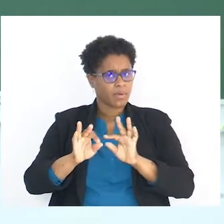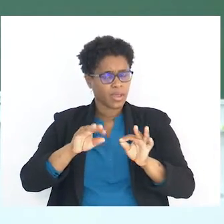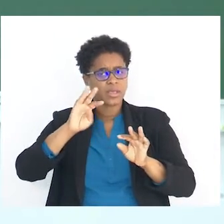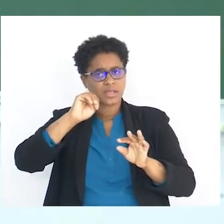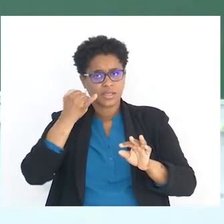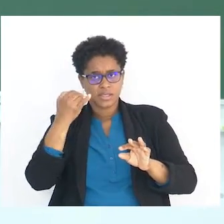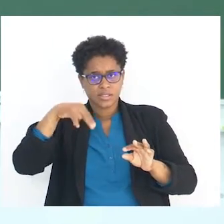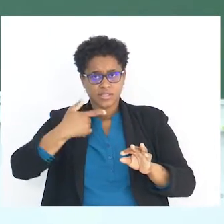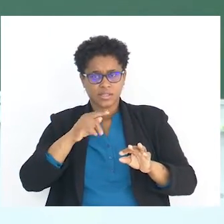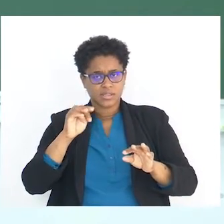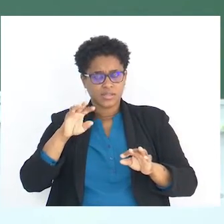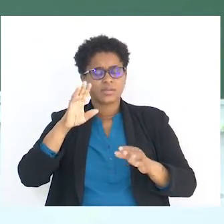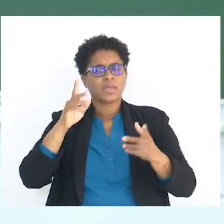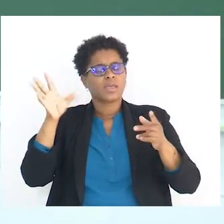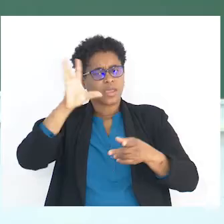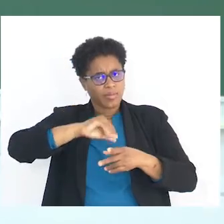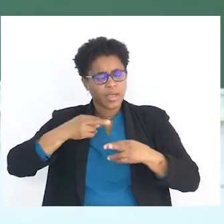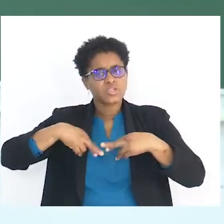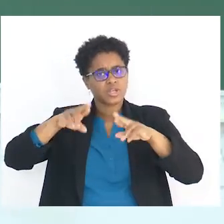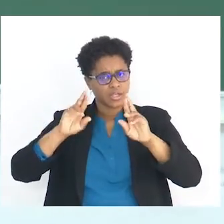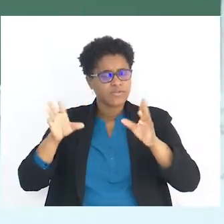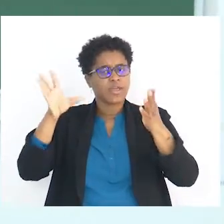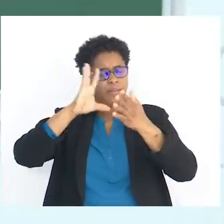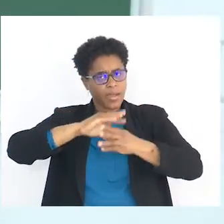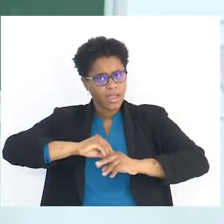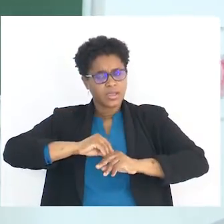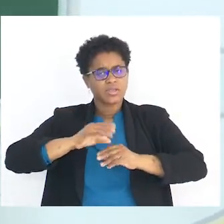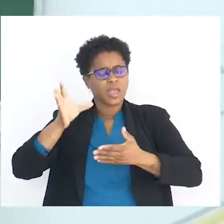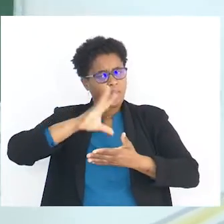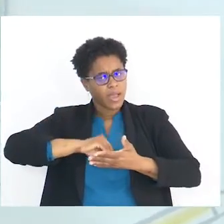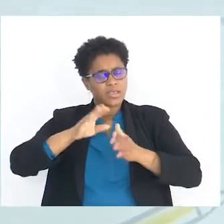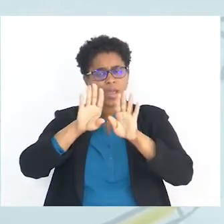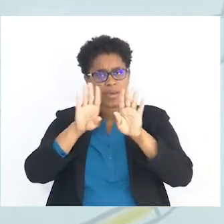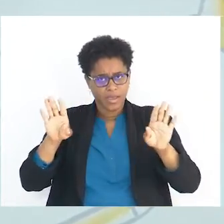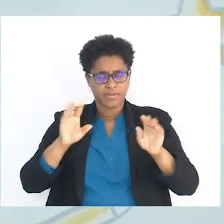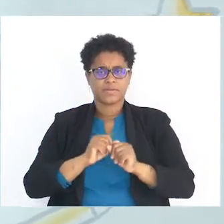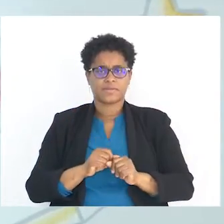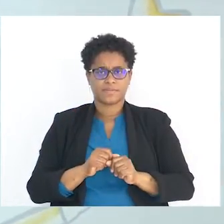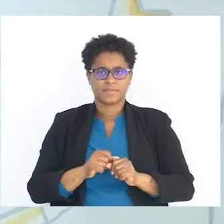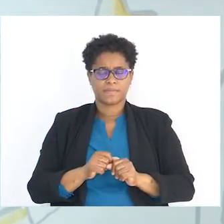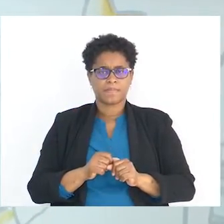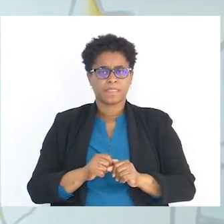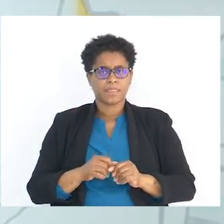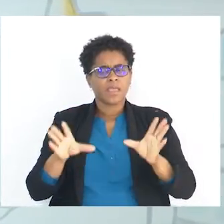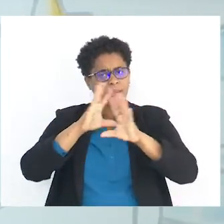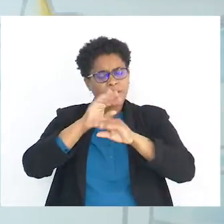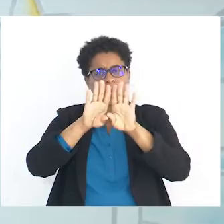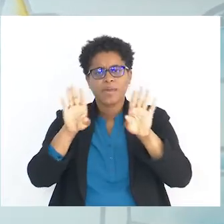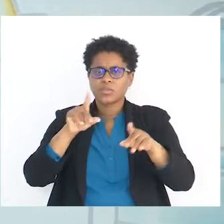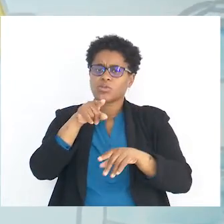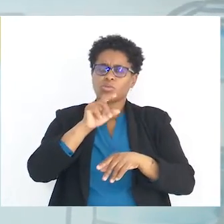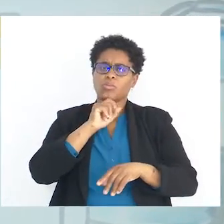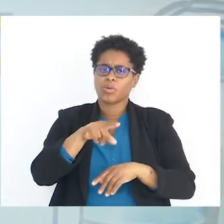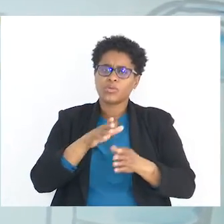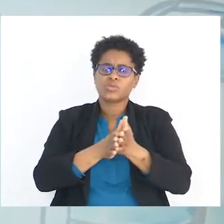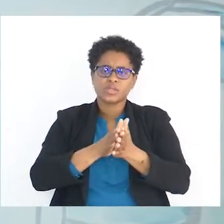A síntese é mais livre. A síntese é mais aberta. Por isso, tu podes utilizar aquilo